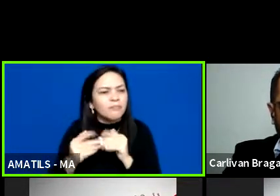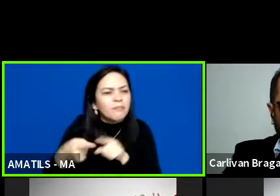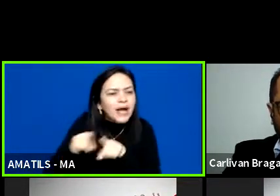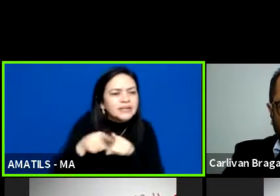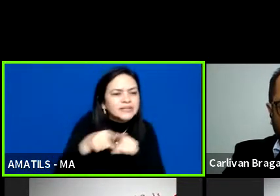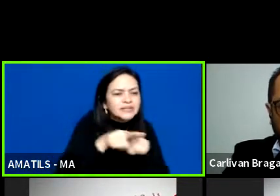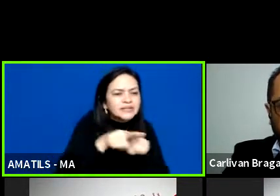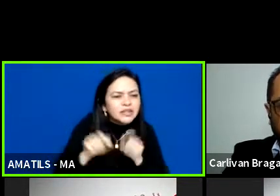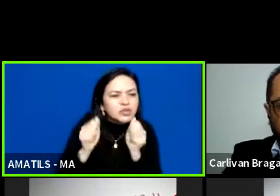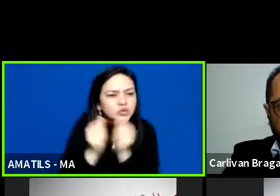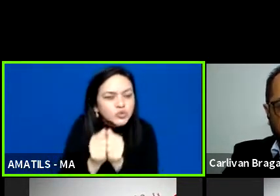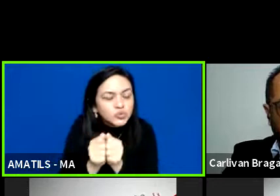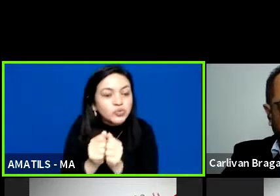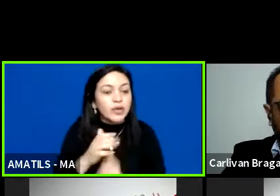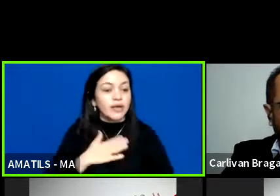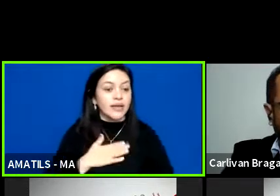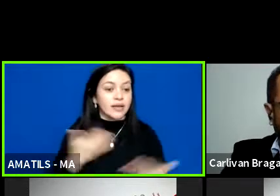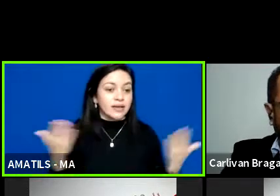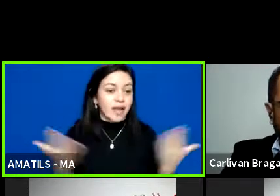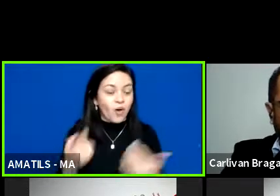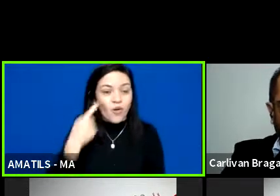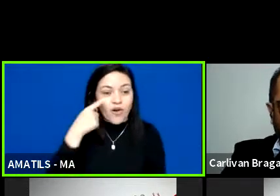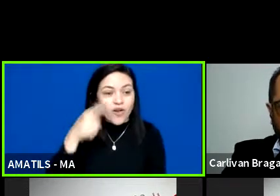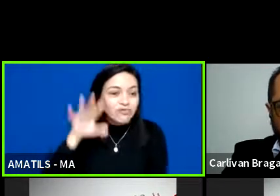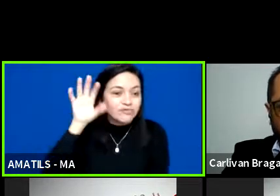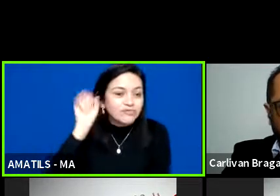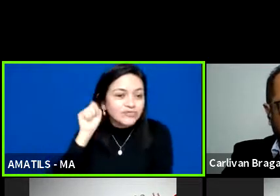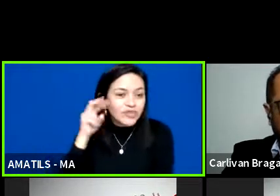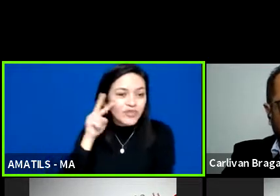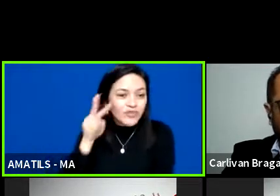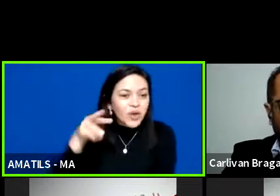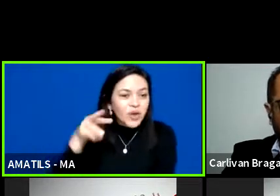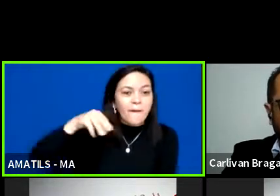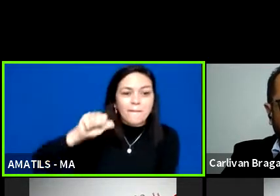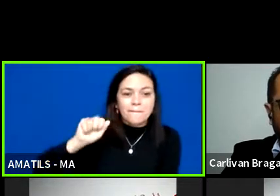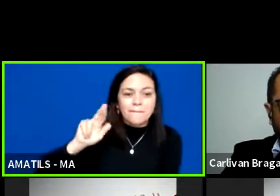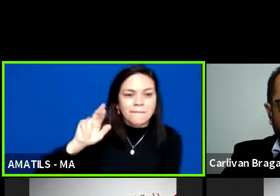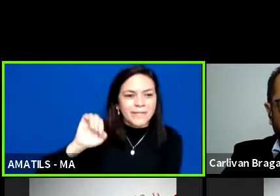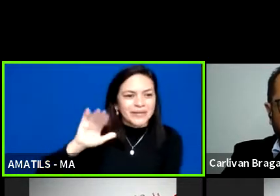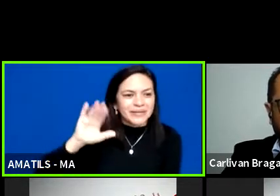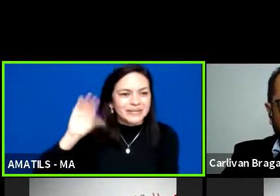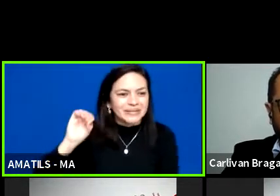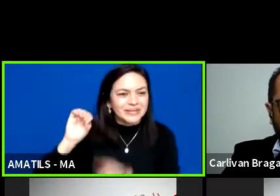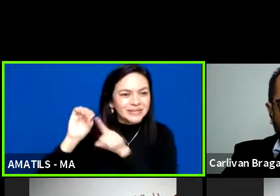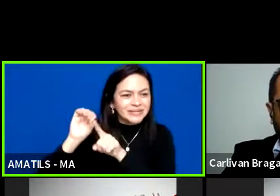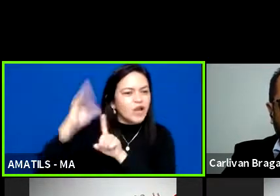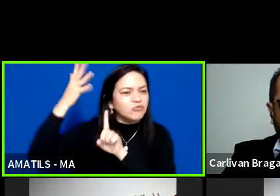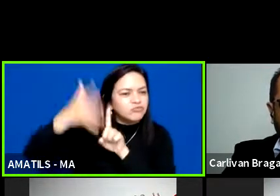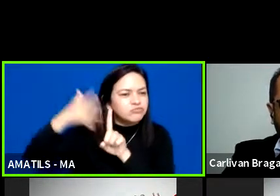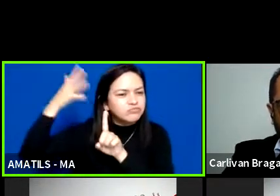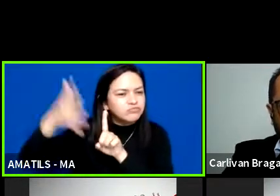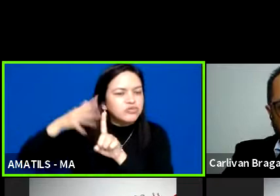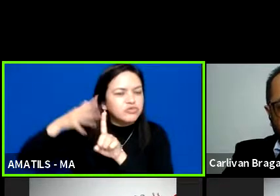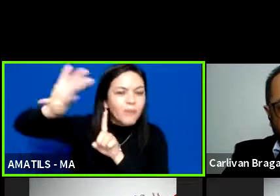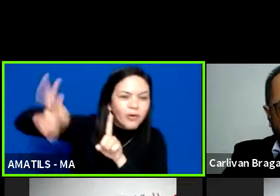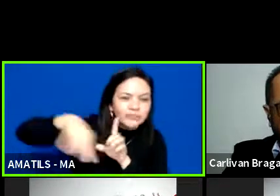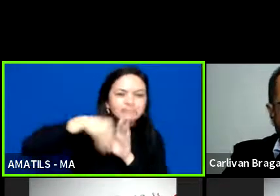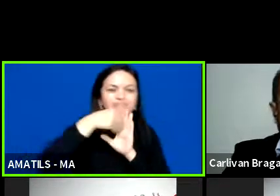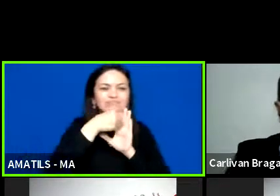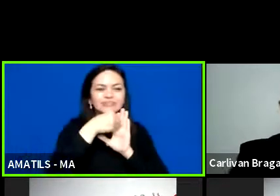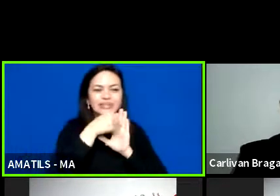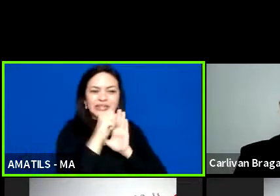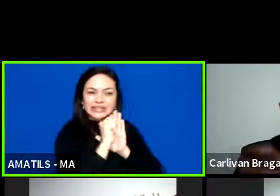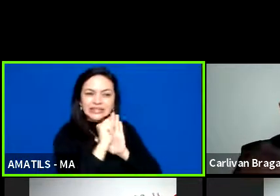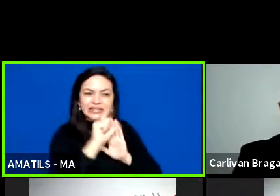escutando, escutar o Marcelo e Pauline, e de repente tem algo aí que a gente possa trazer para São Luís, e de